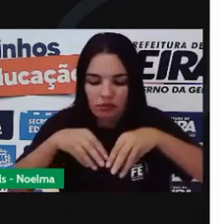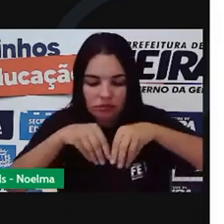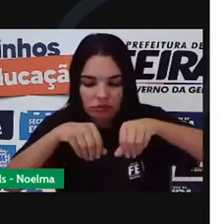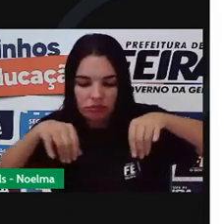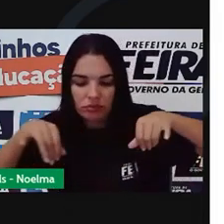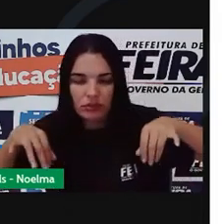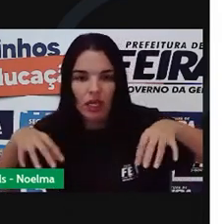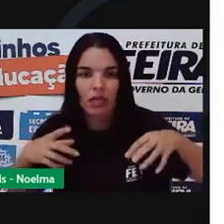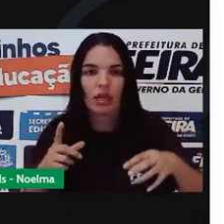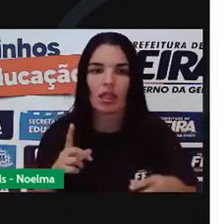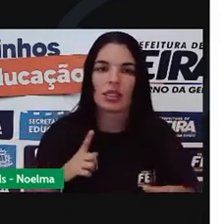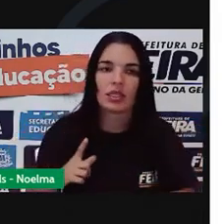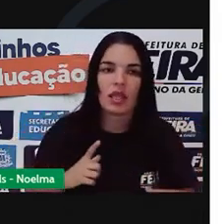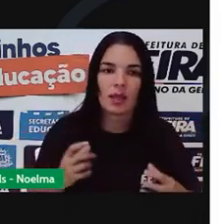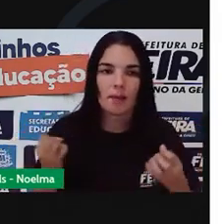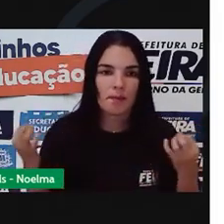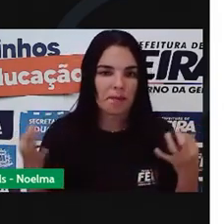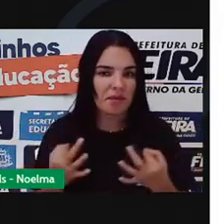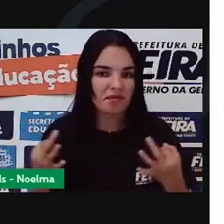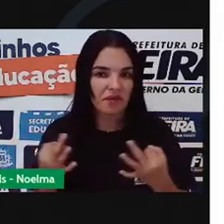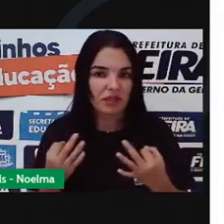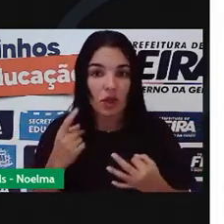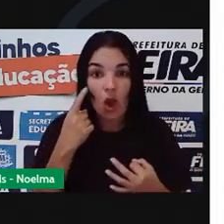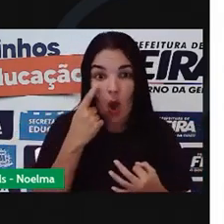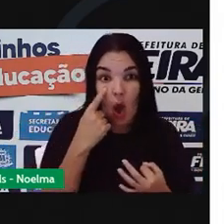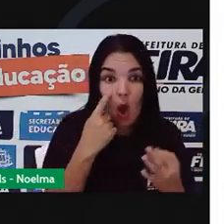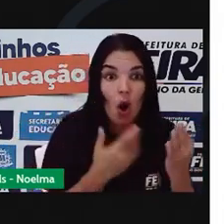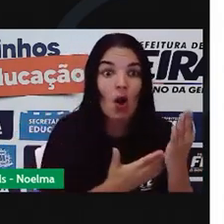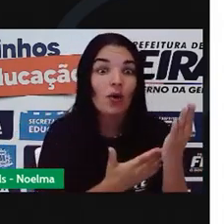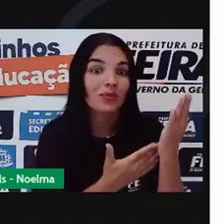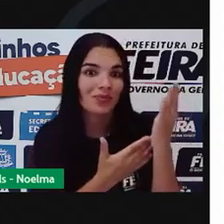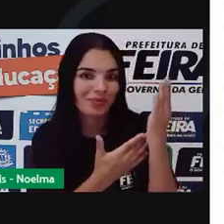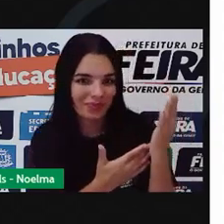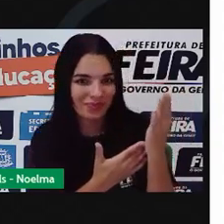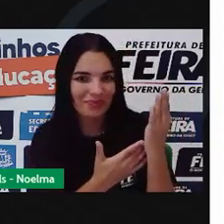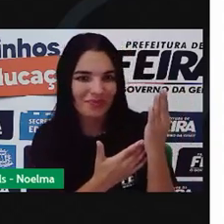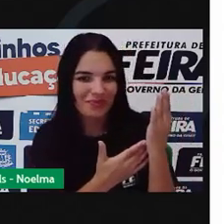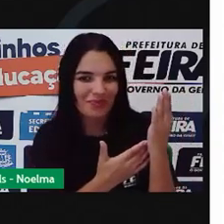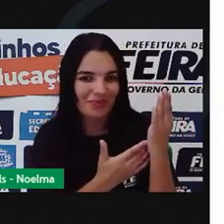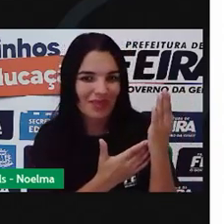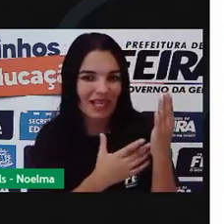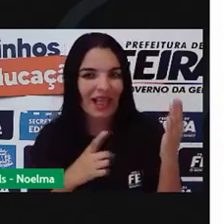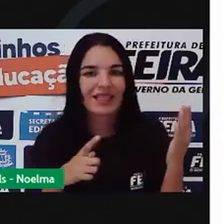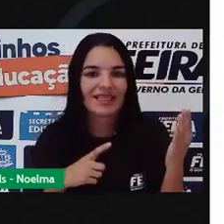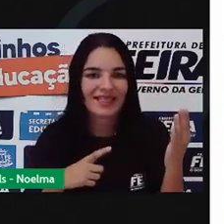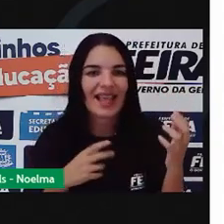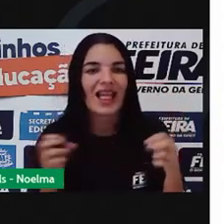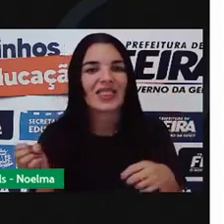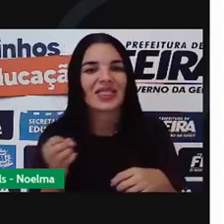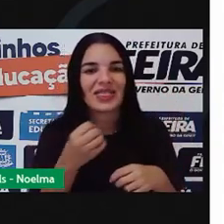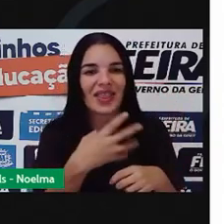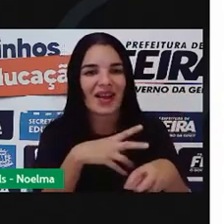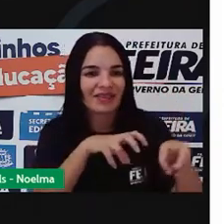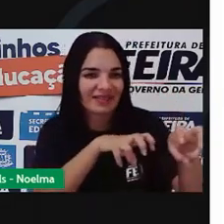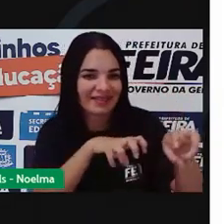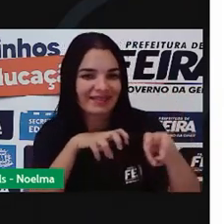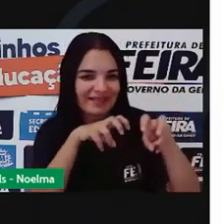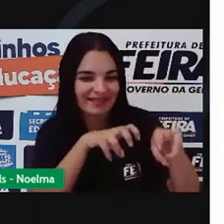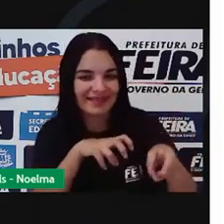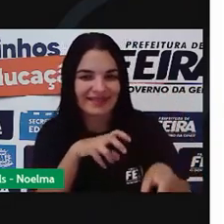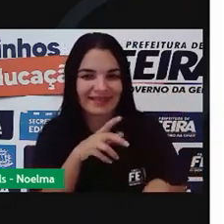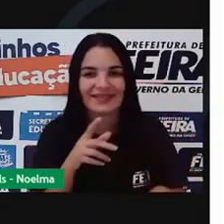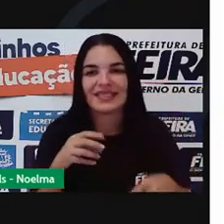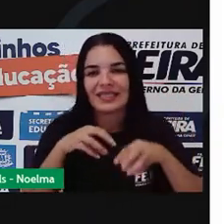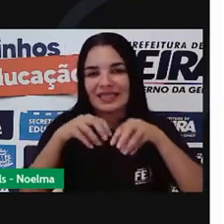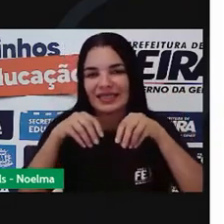pronto para o plantio? Olha o resultado aqui. Está vendo? Aqui é a nova lavoura de milho. Terminamos aqui o nosso